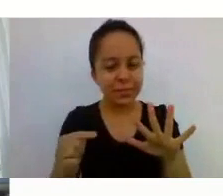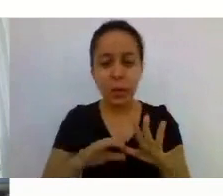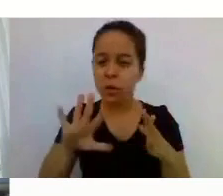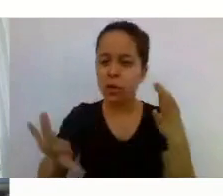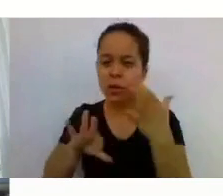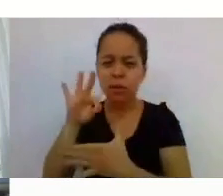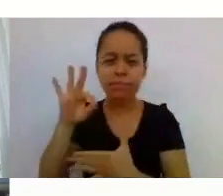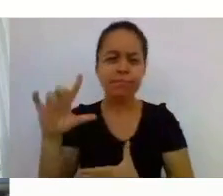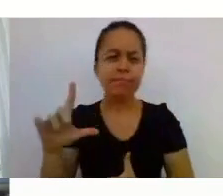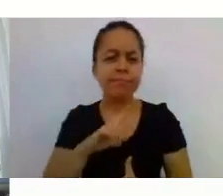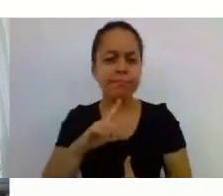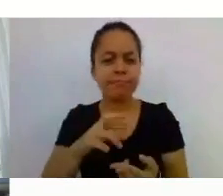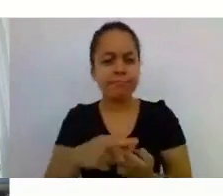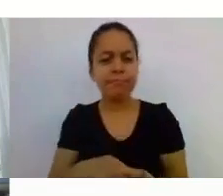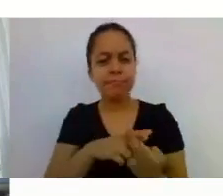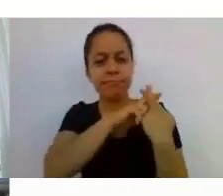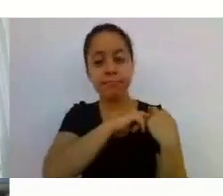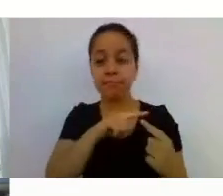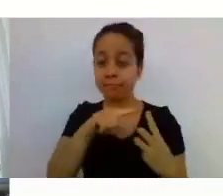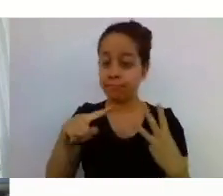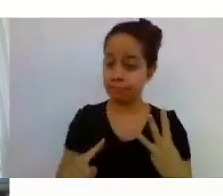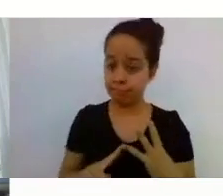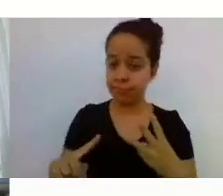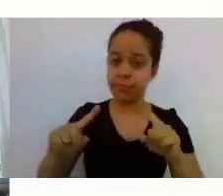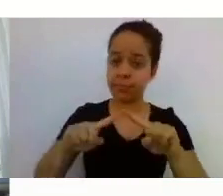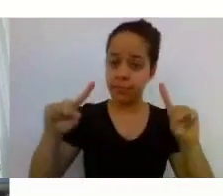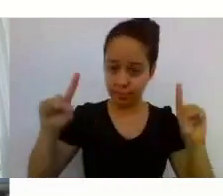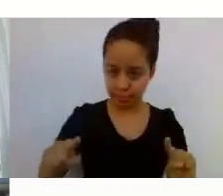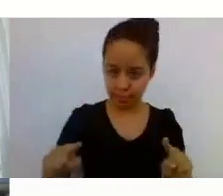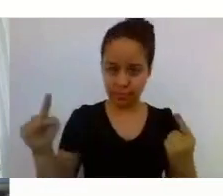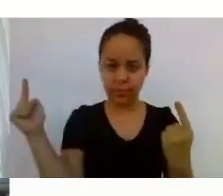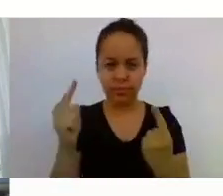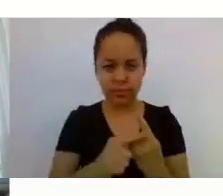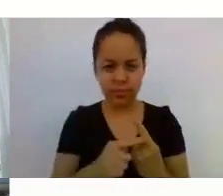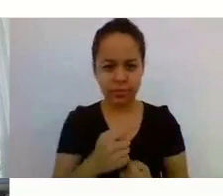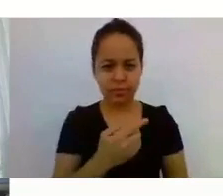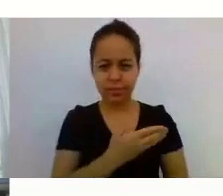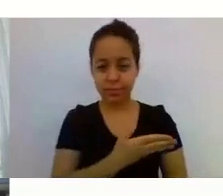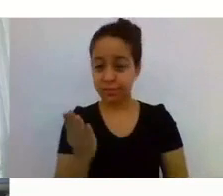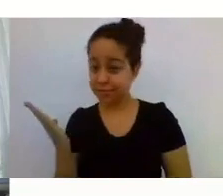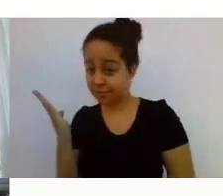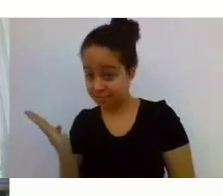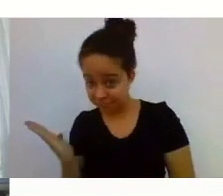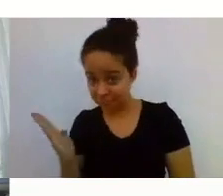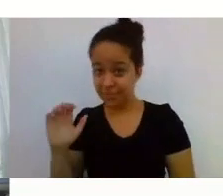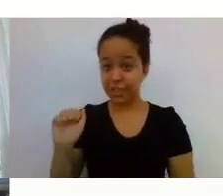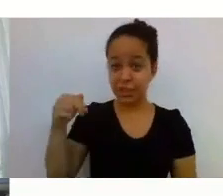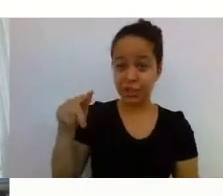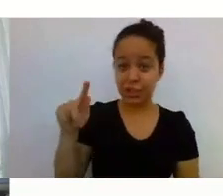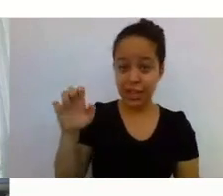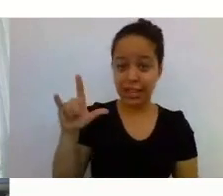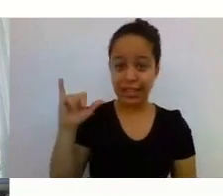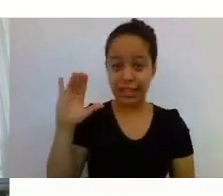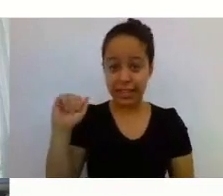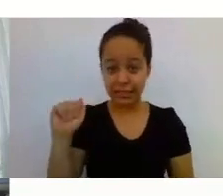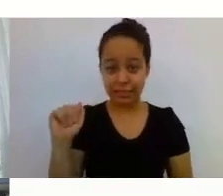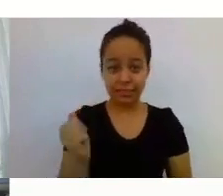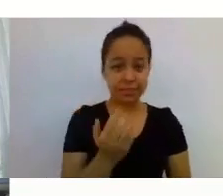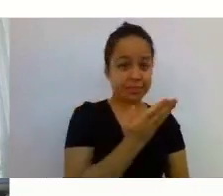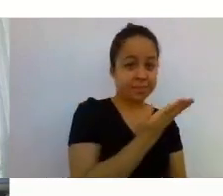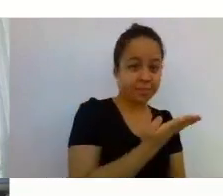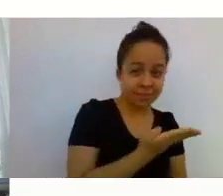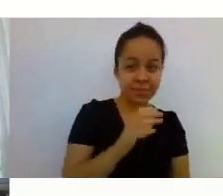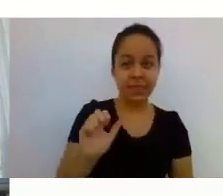ocorrerá sobre a responsabilidade dos seguintes servidores, eu, Angélica Andrade, Alexandro